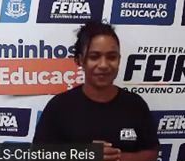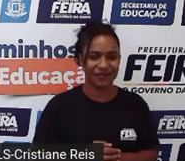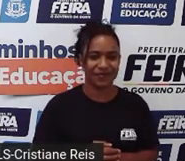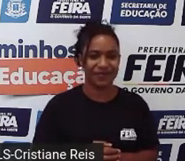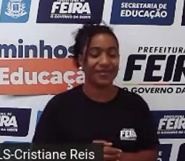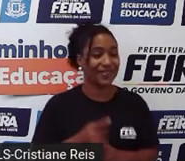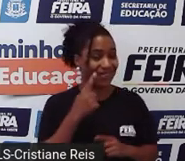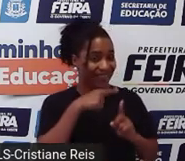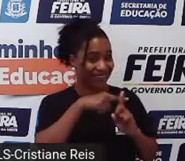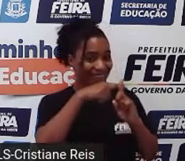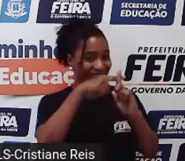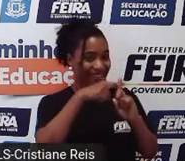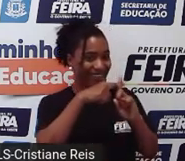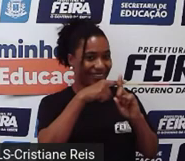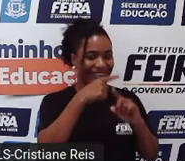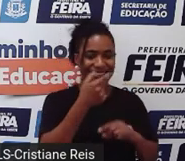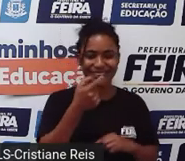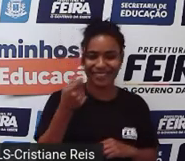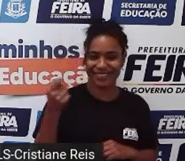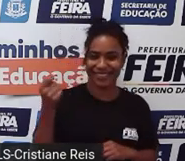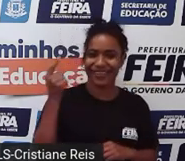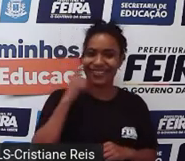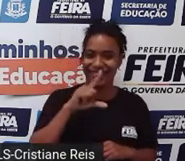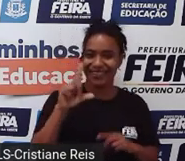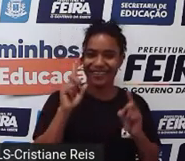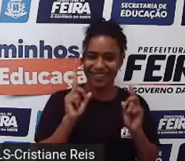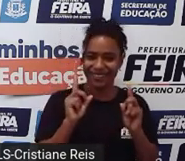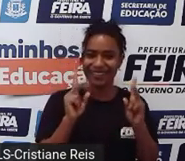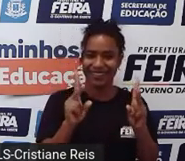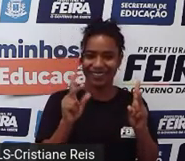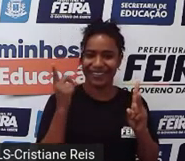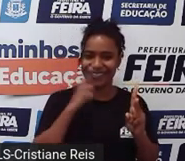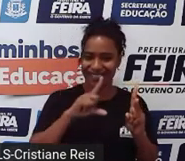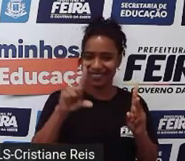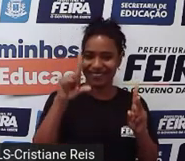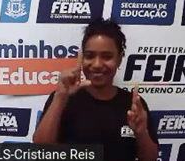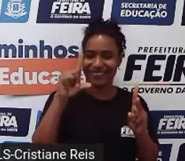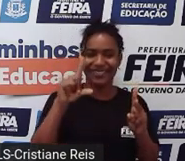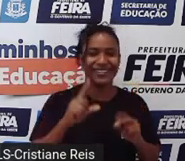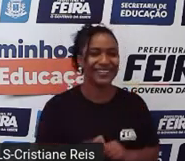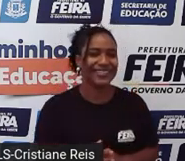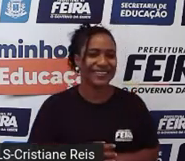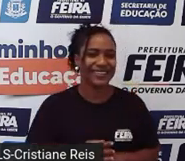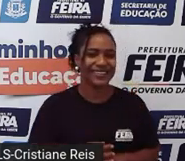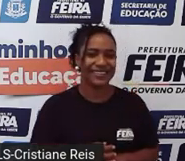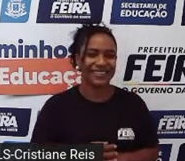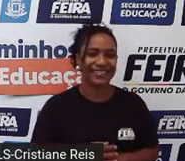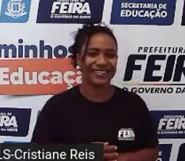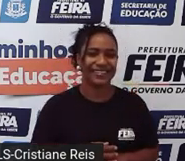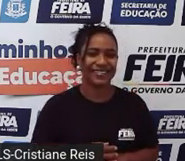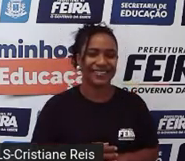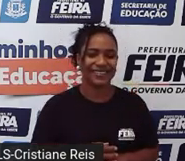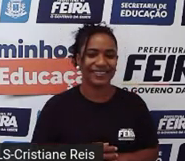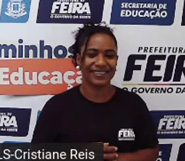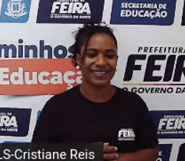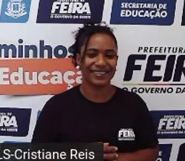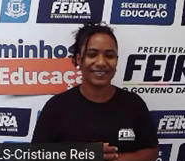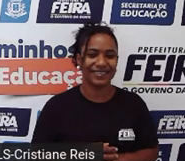Ok. Agora sim, conseguimos. Next one.